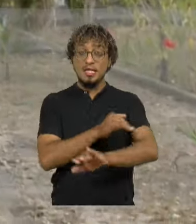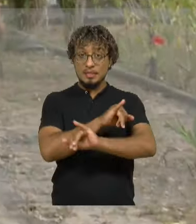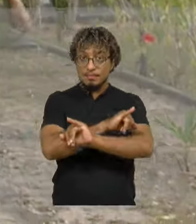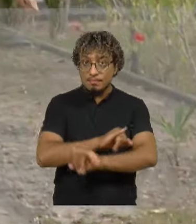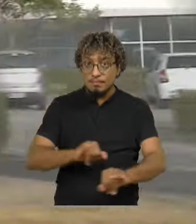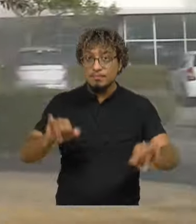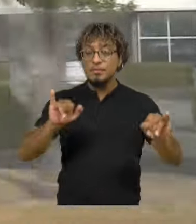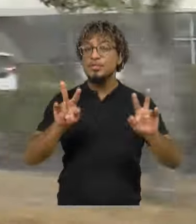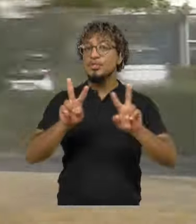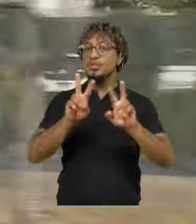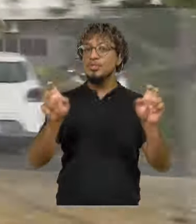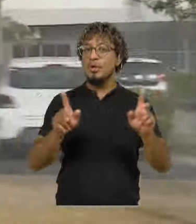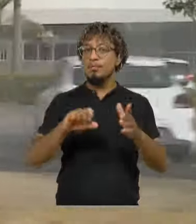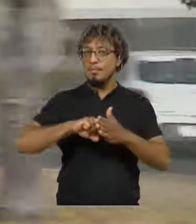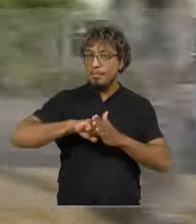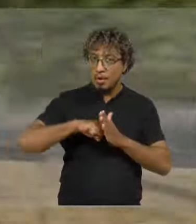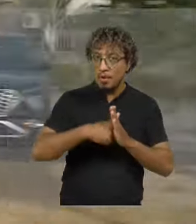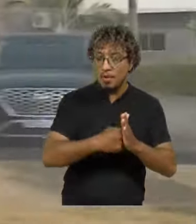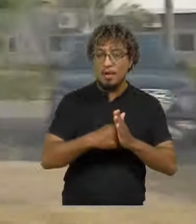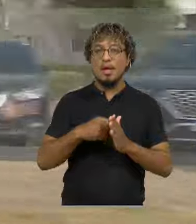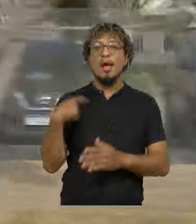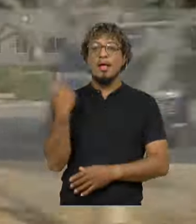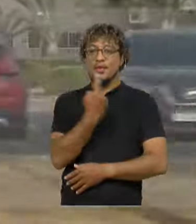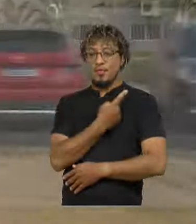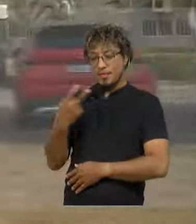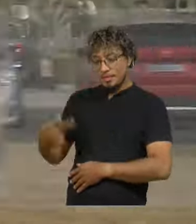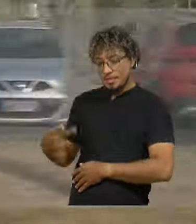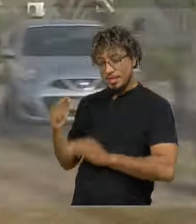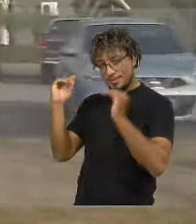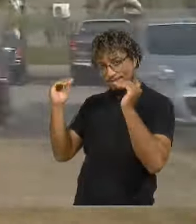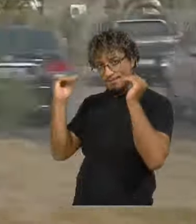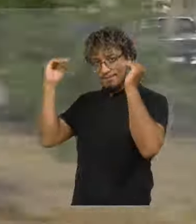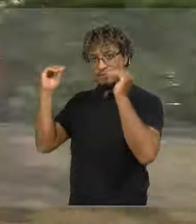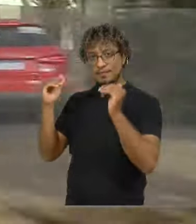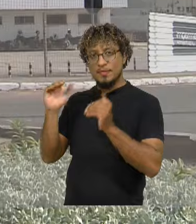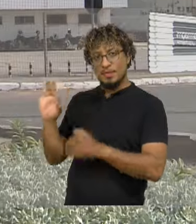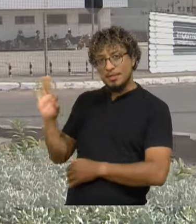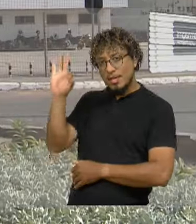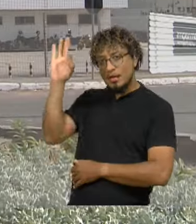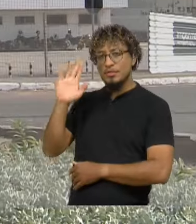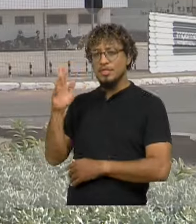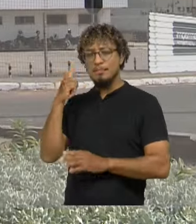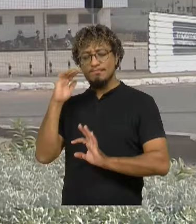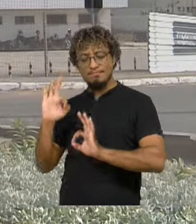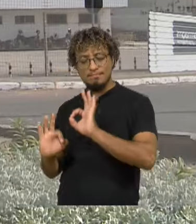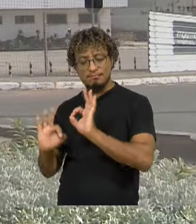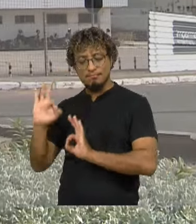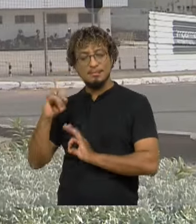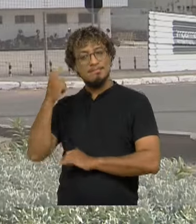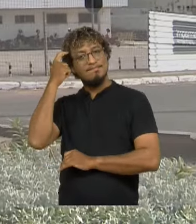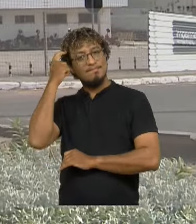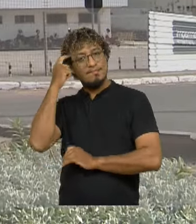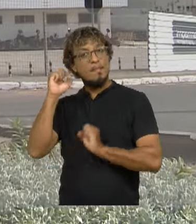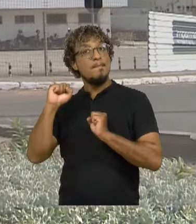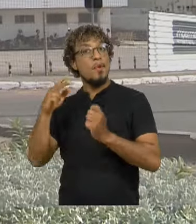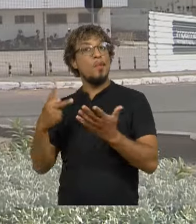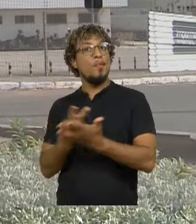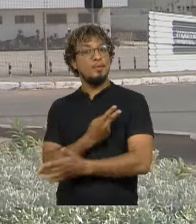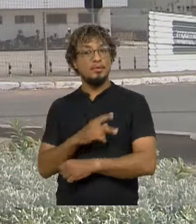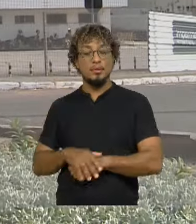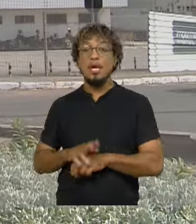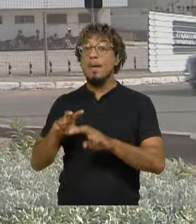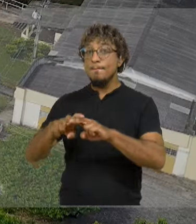do bloqueio de recursos, a gestão da UFMA já se preparava para esse possível cenário. Diante disso, a administração